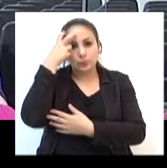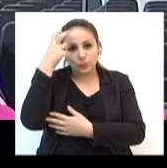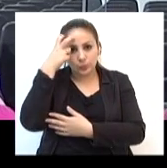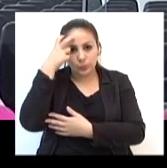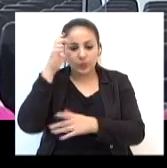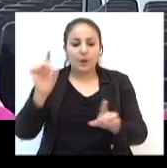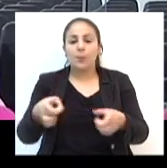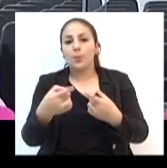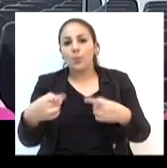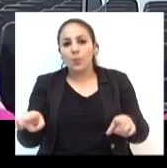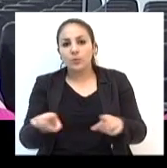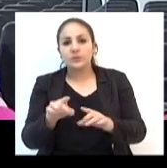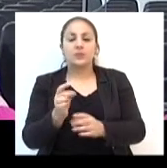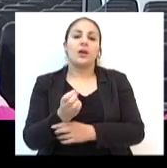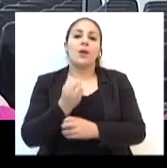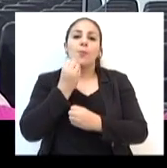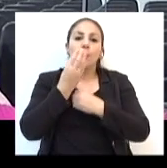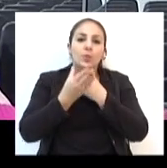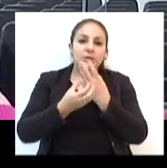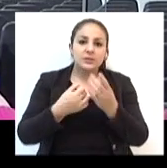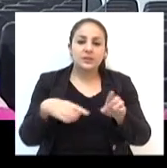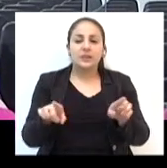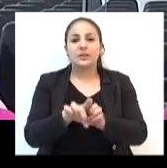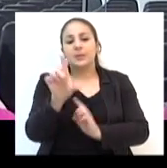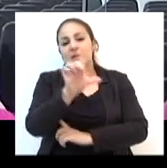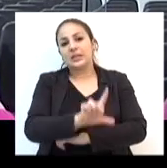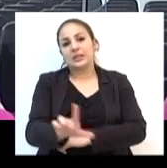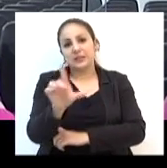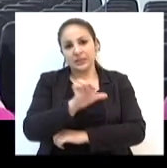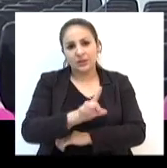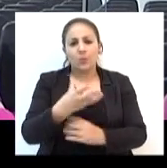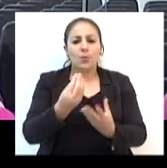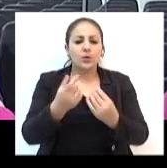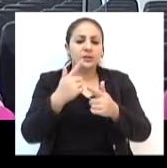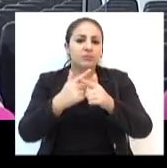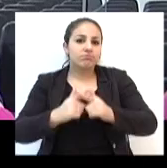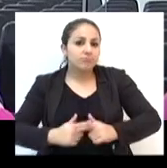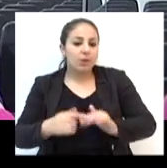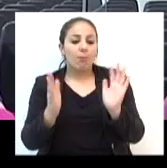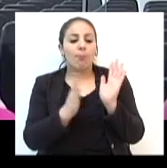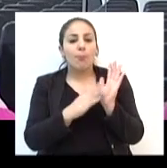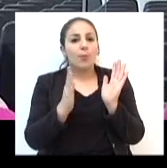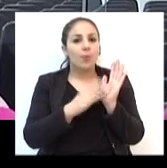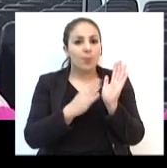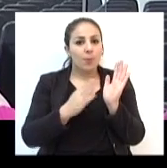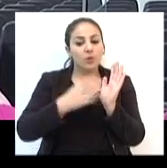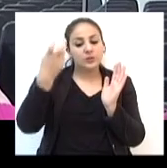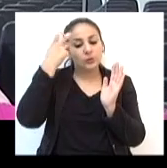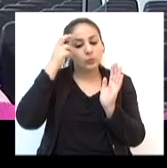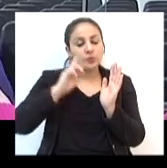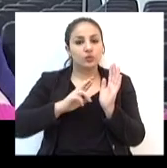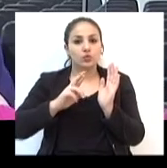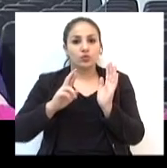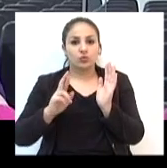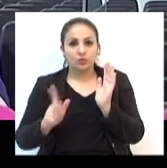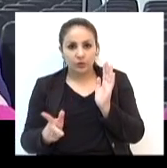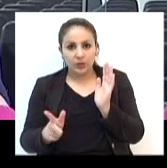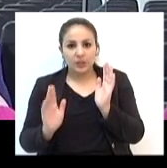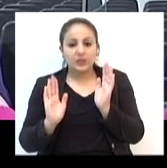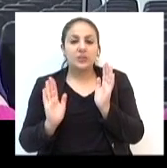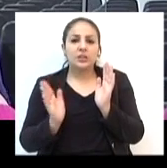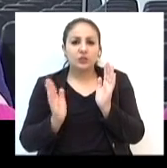da literatura e até mesmo, muitas vezes, uma proposta de cultura diferente do que